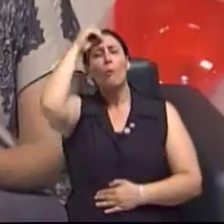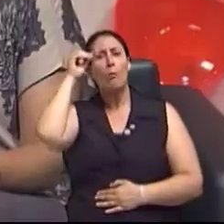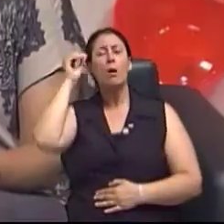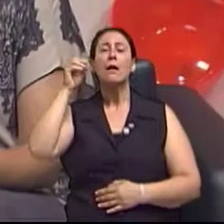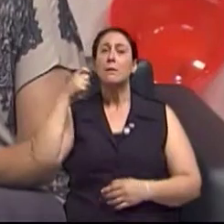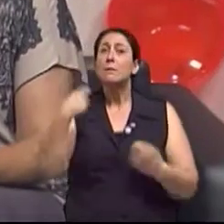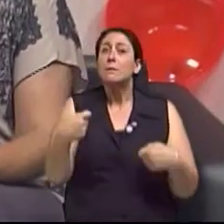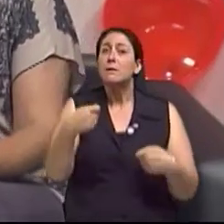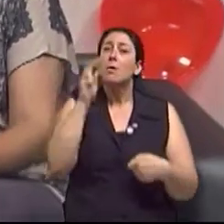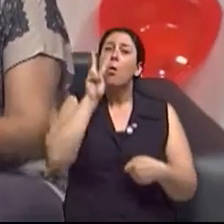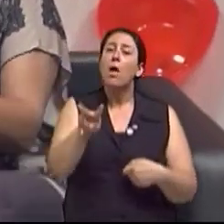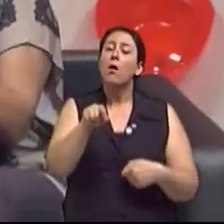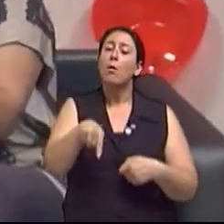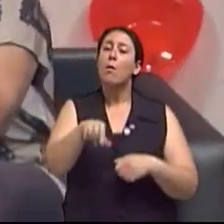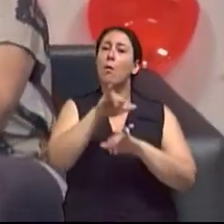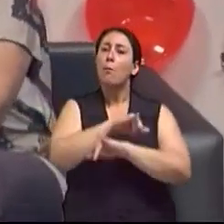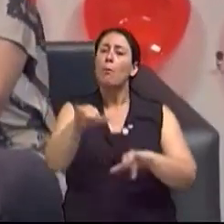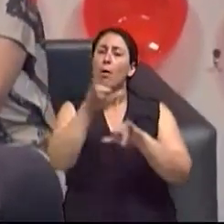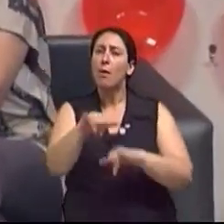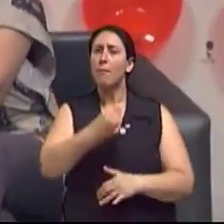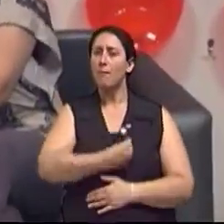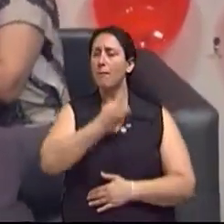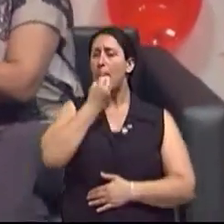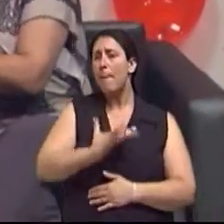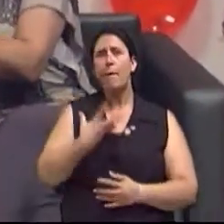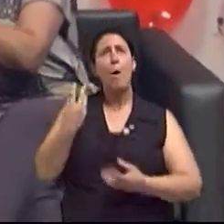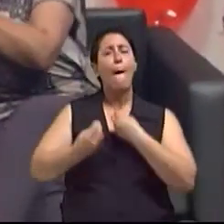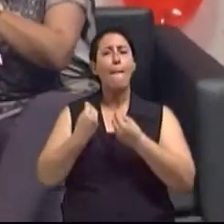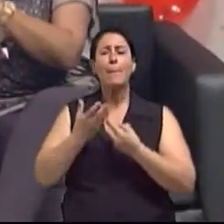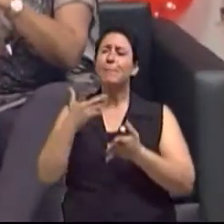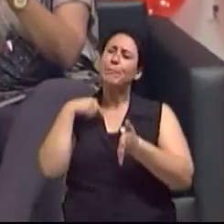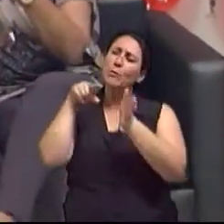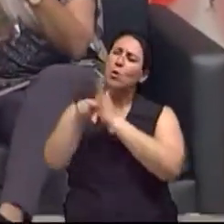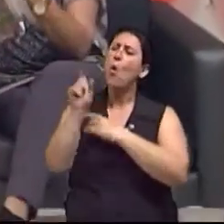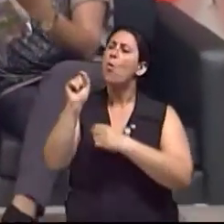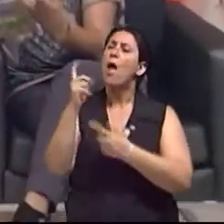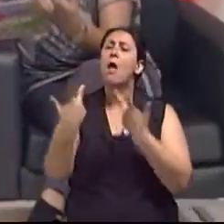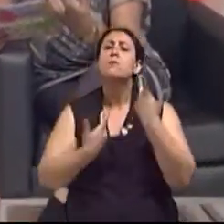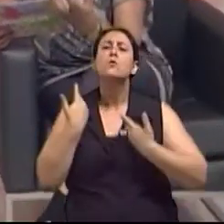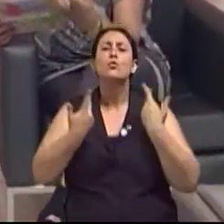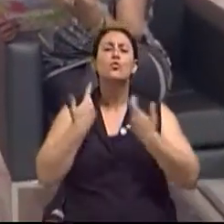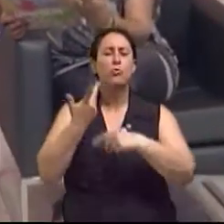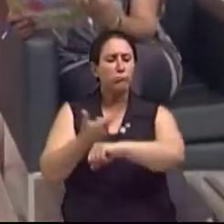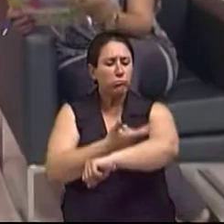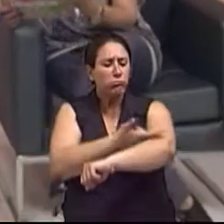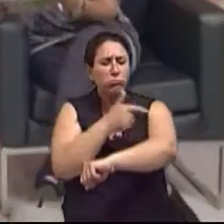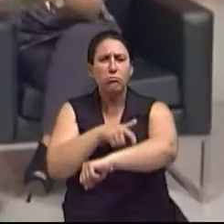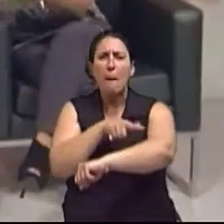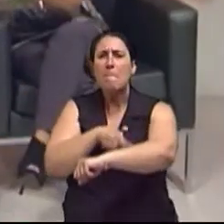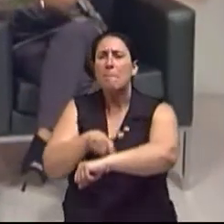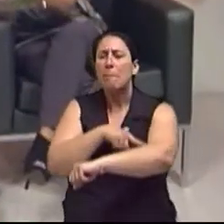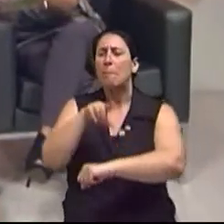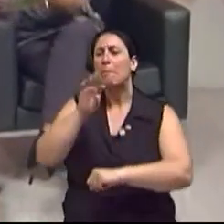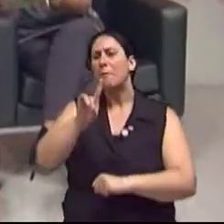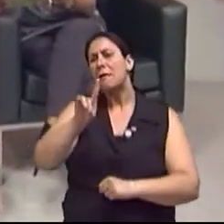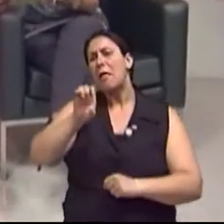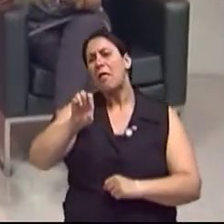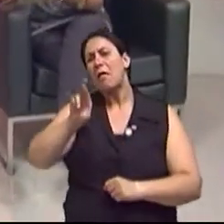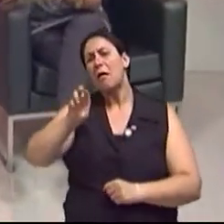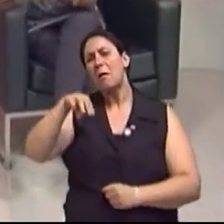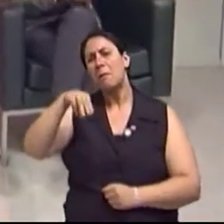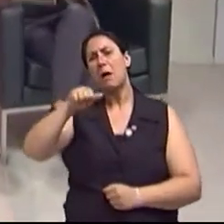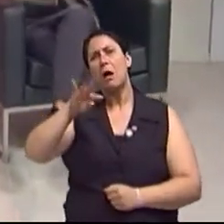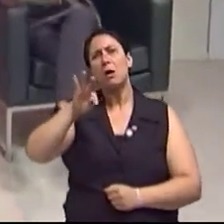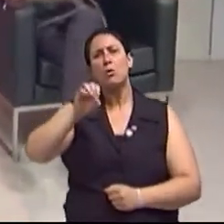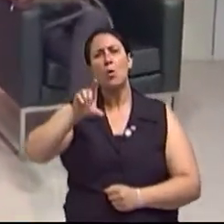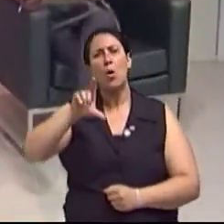o nosso programa, né? Então, eu queria saber exatamente o que é a cirurgia dermatológica. Porque a gente conhece do dia a